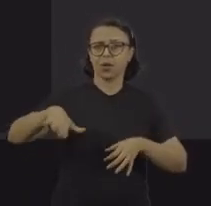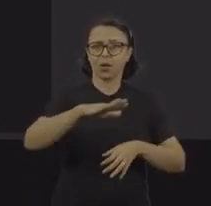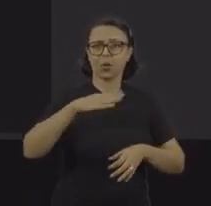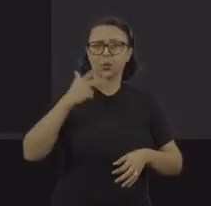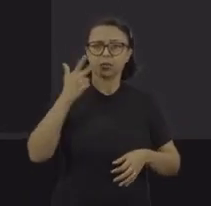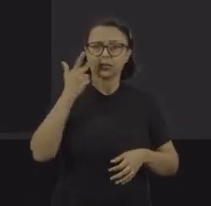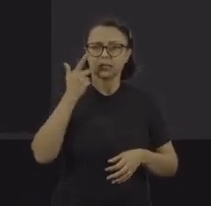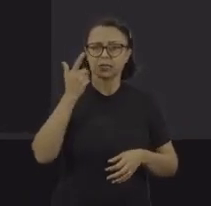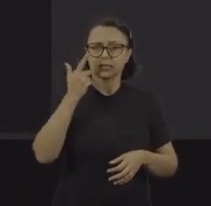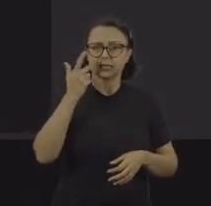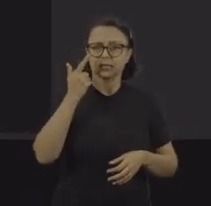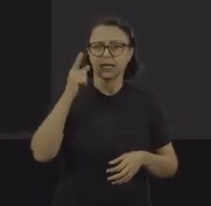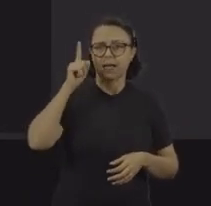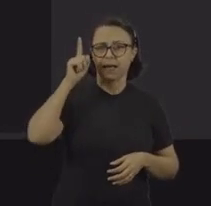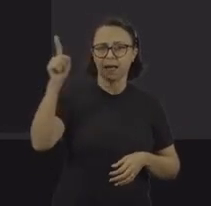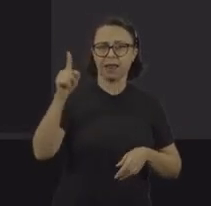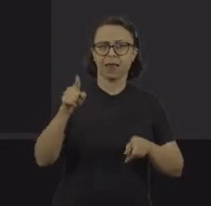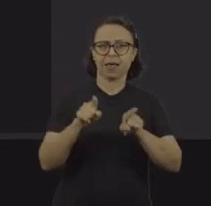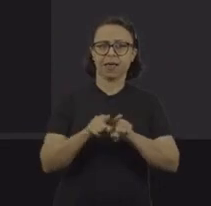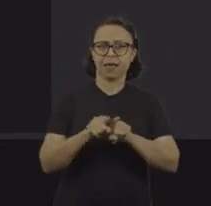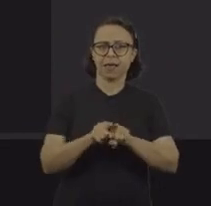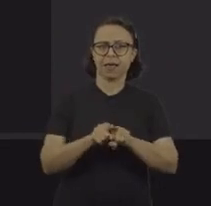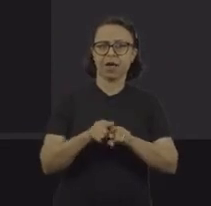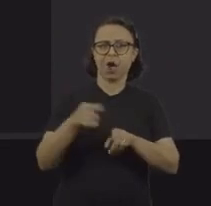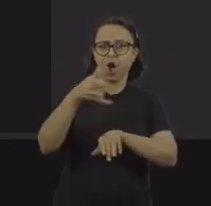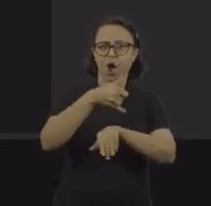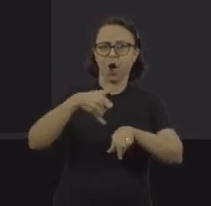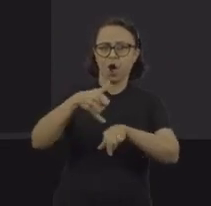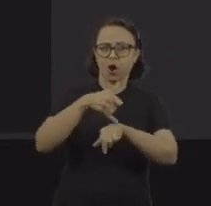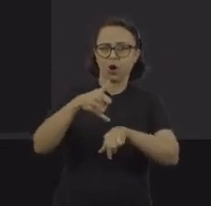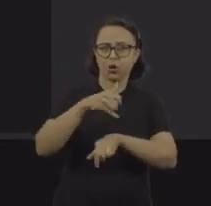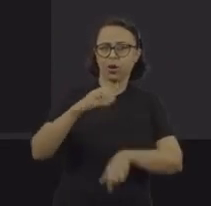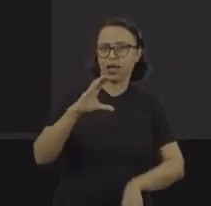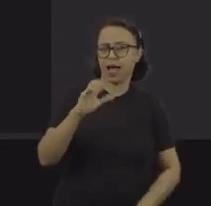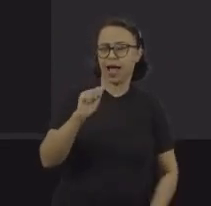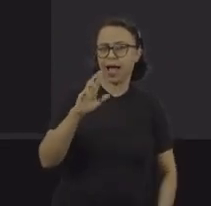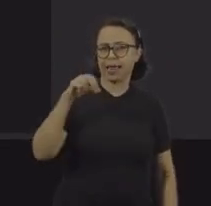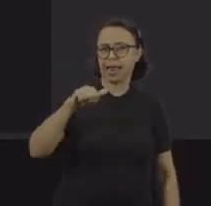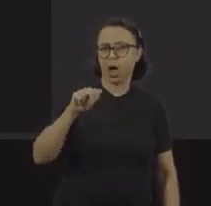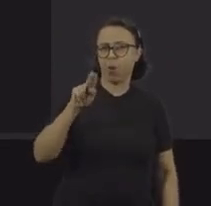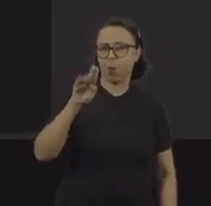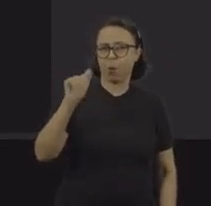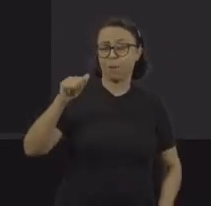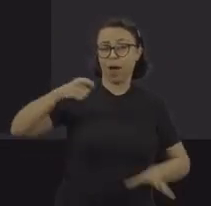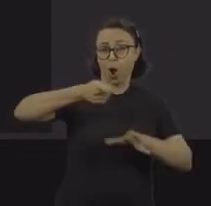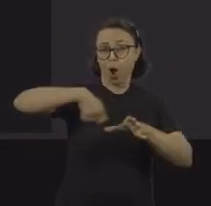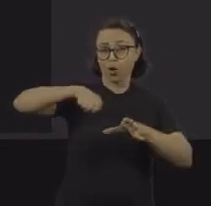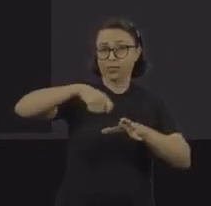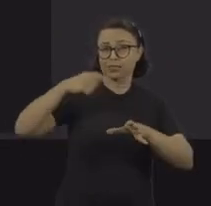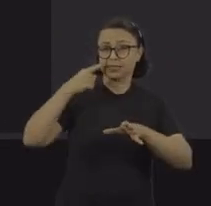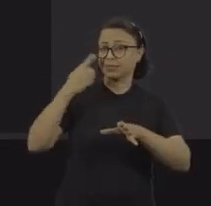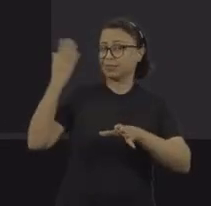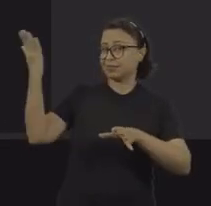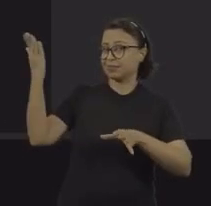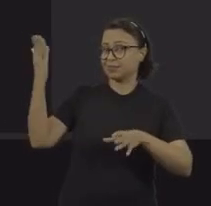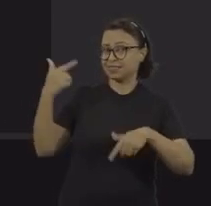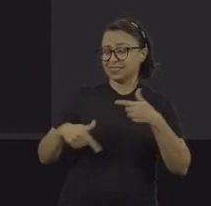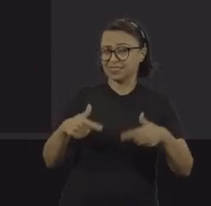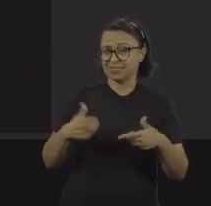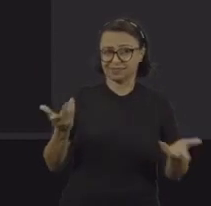Ceará, esse é feijão do trabalhador, esse latão é a panela dele, essa é a cozinha que ele encontra depois que ele